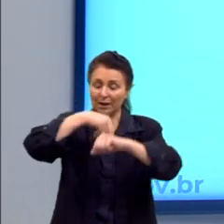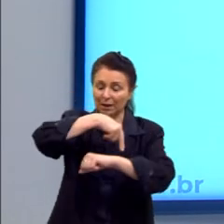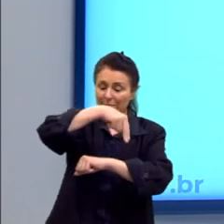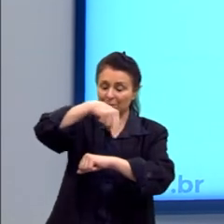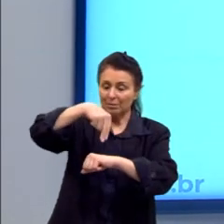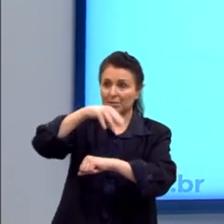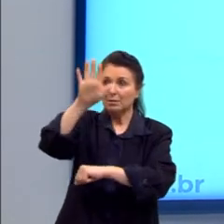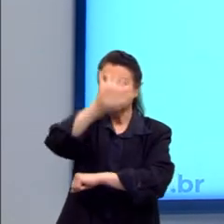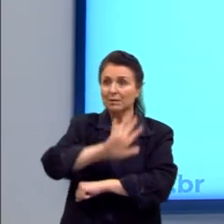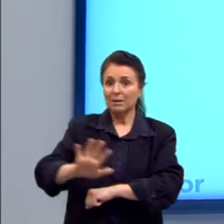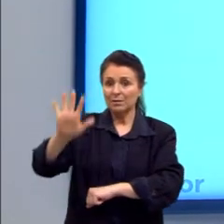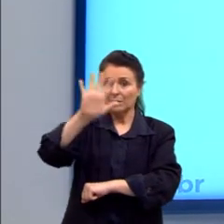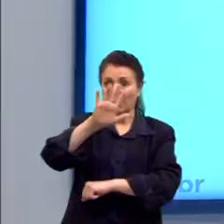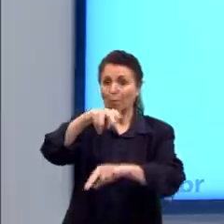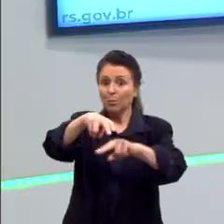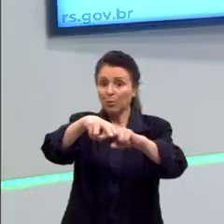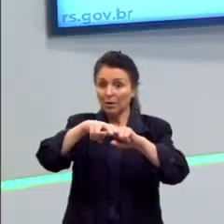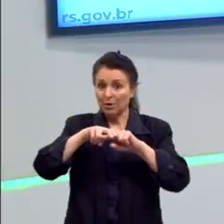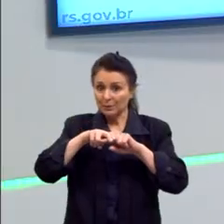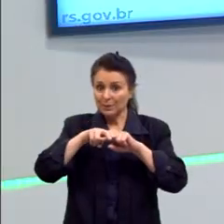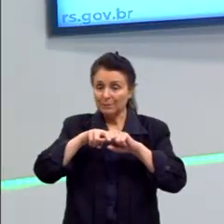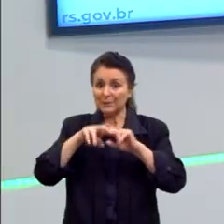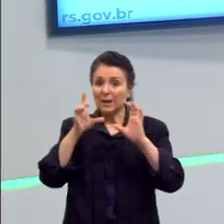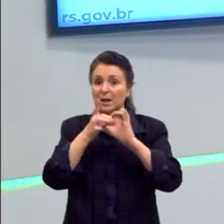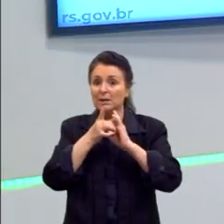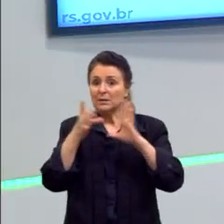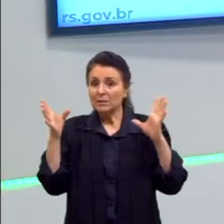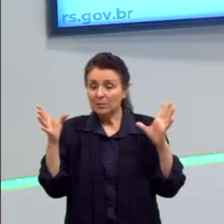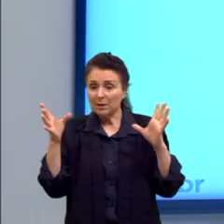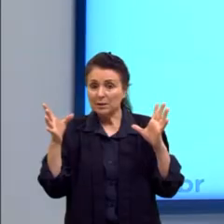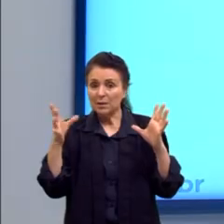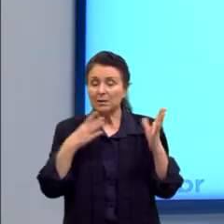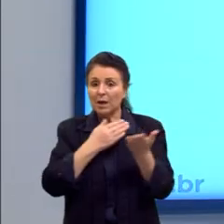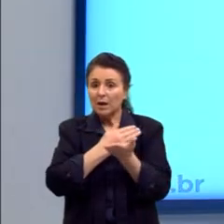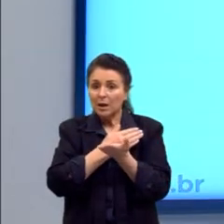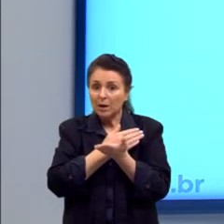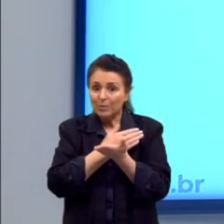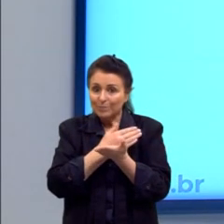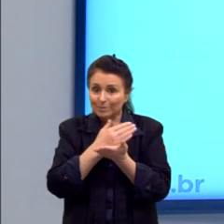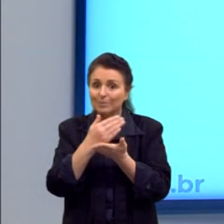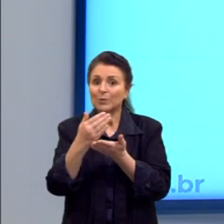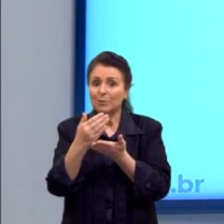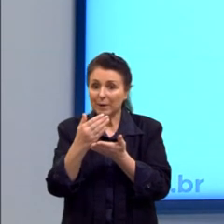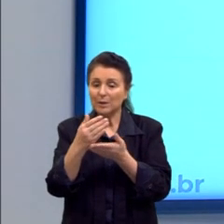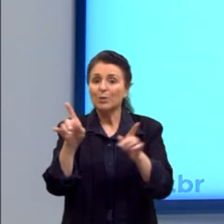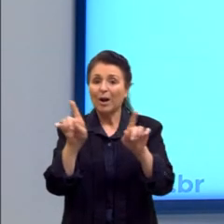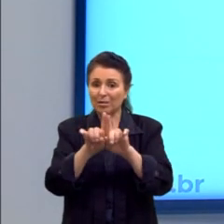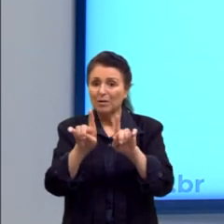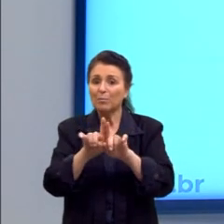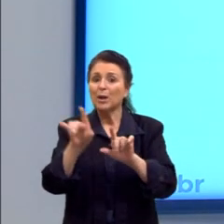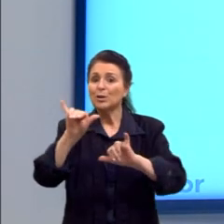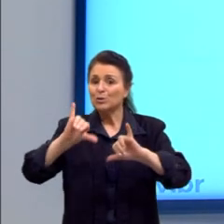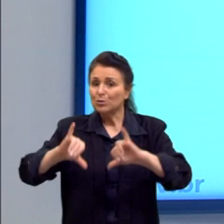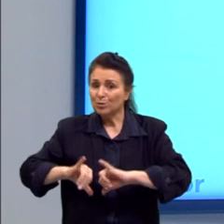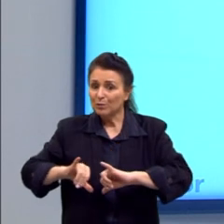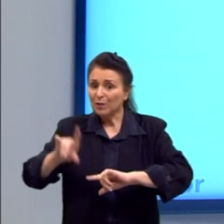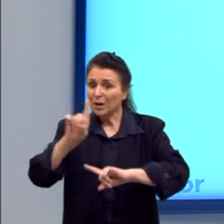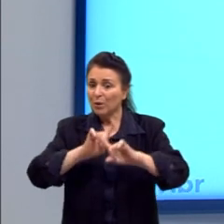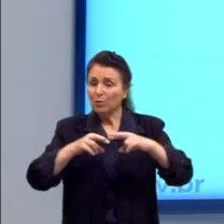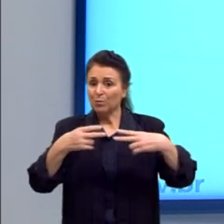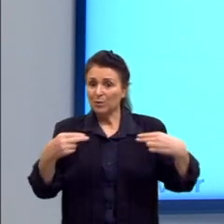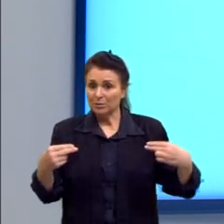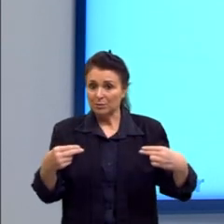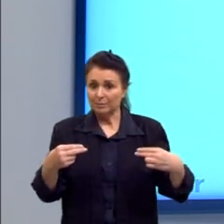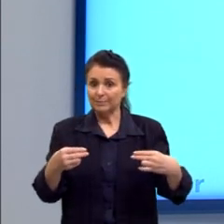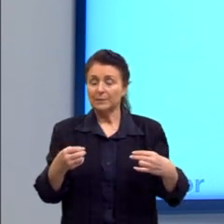globalização, as democracias acabam entrando em xeque em função dessas questões todas que eu levantei antes. Se quisermos